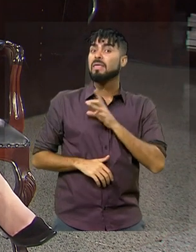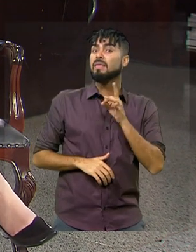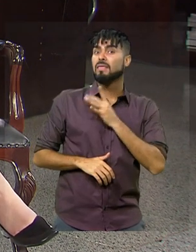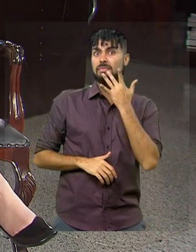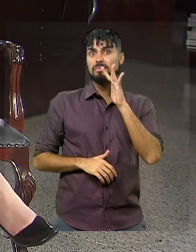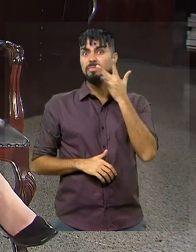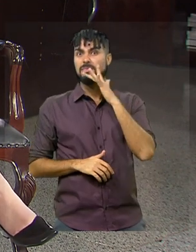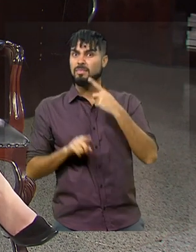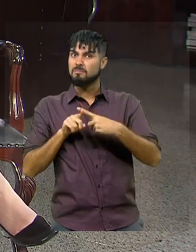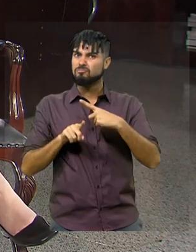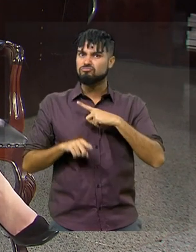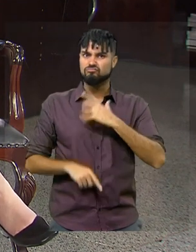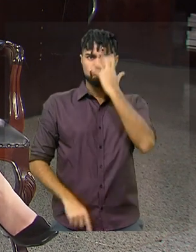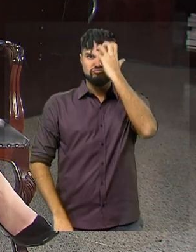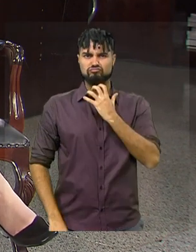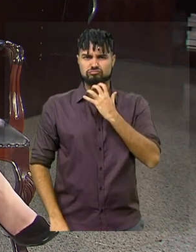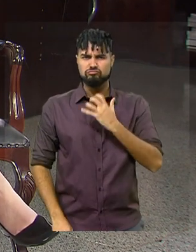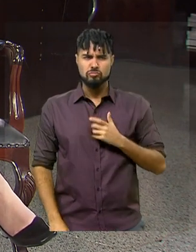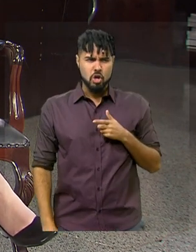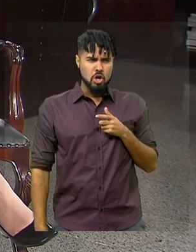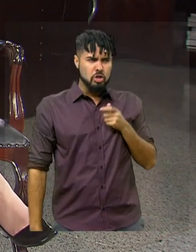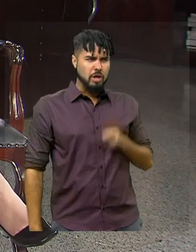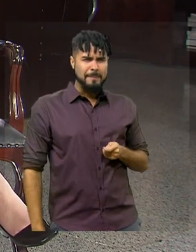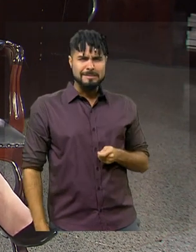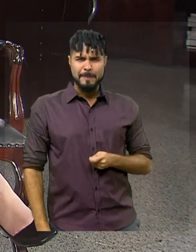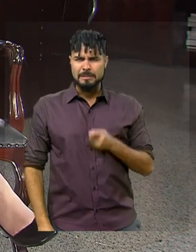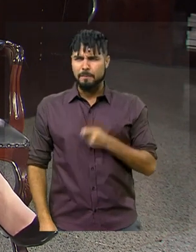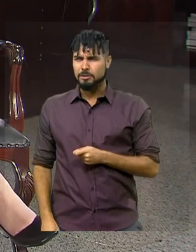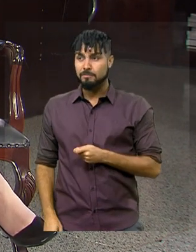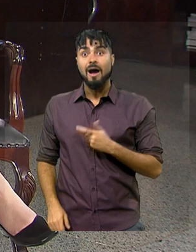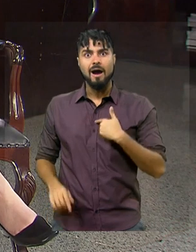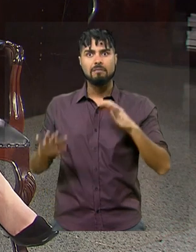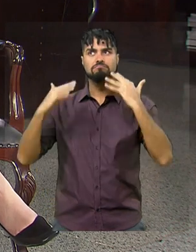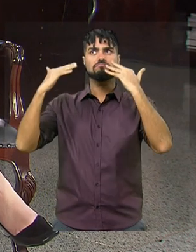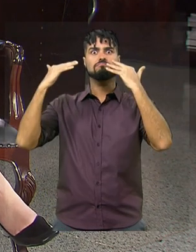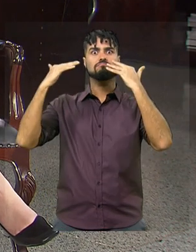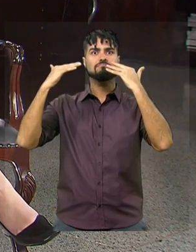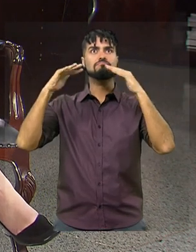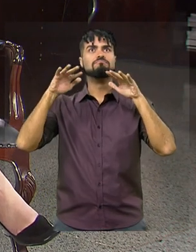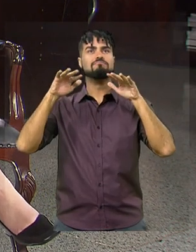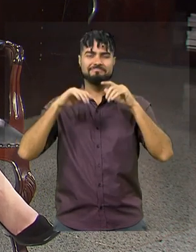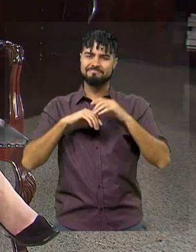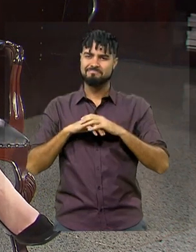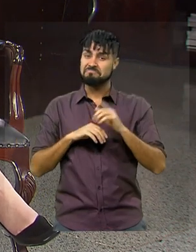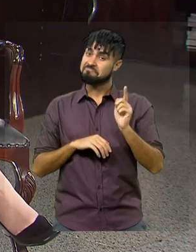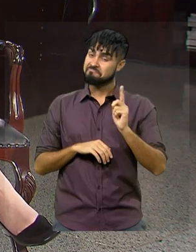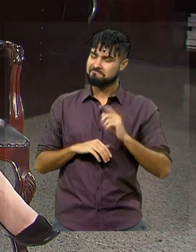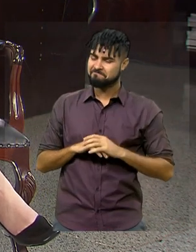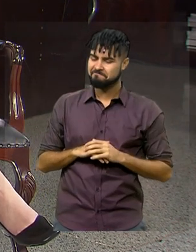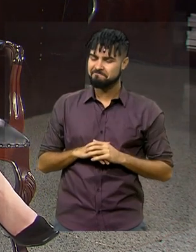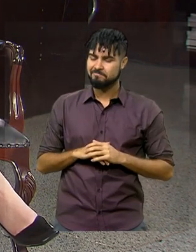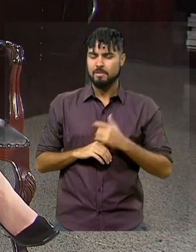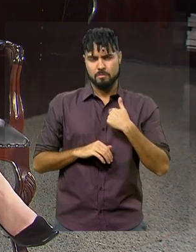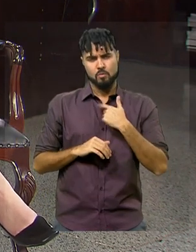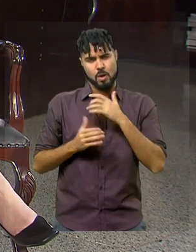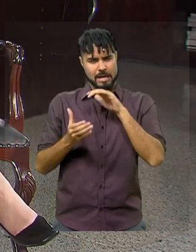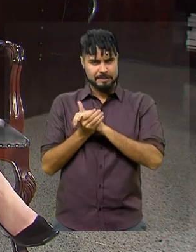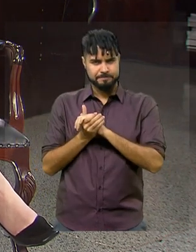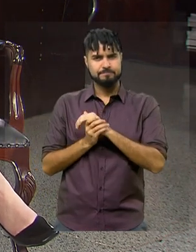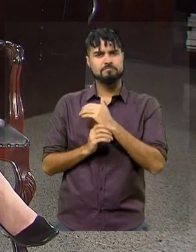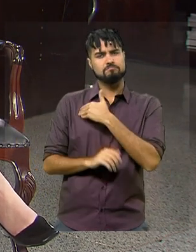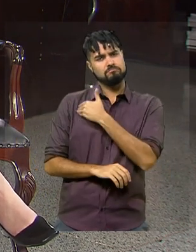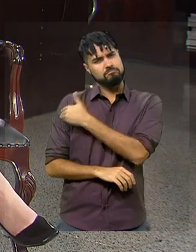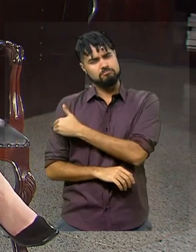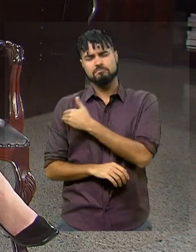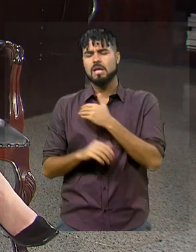sisuda, muito brava para as pessoas pararem para ouvir. Não. Bom, eu tenho um relacionamento, assim, muito